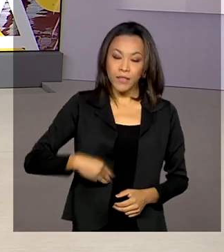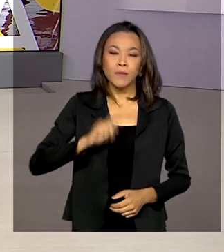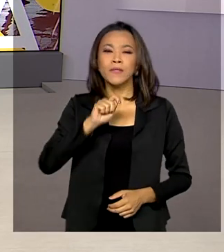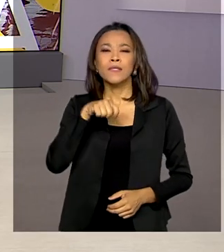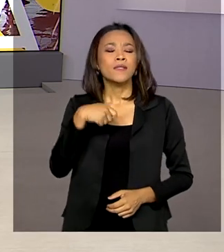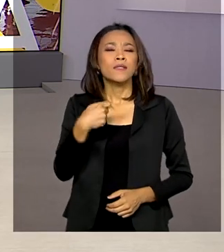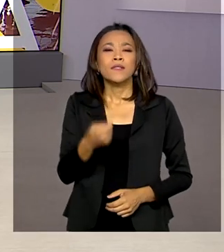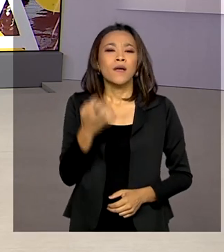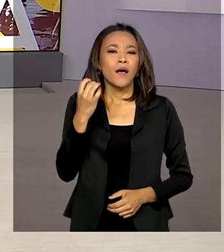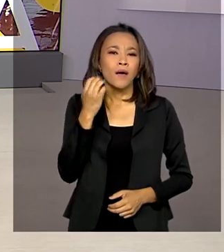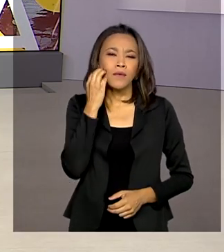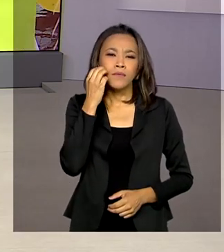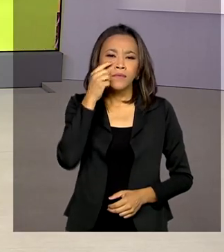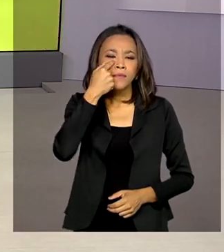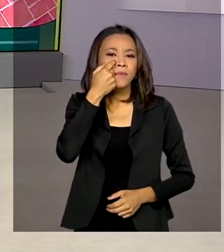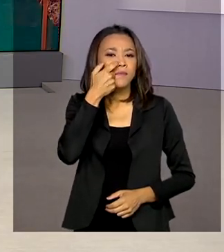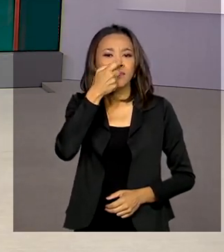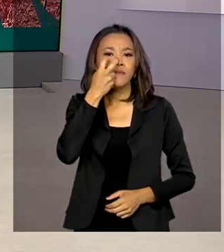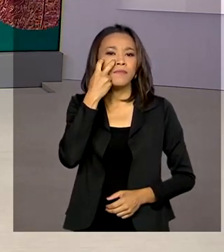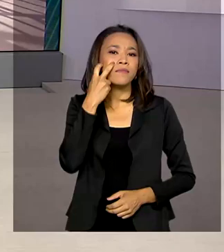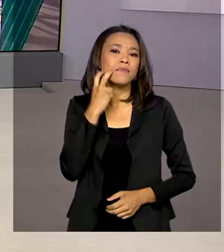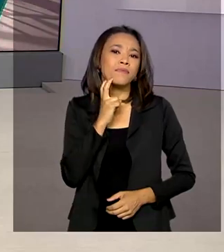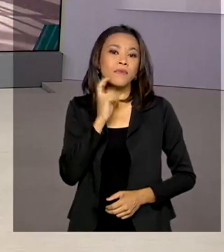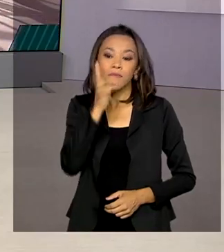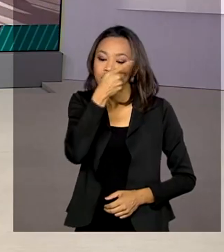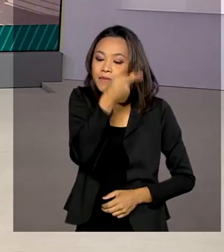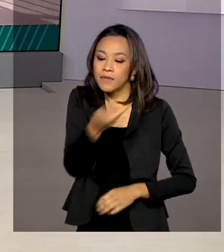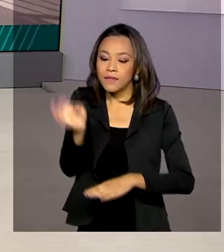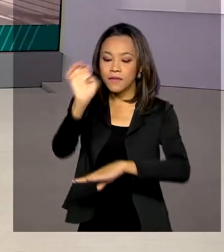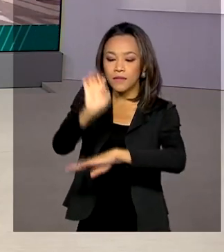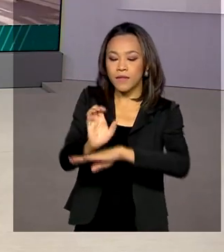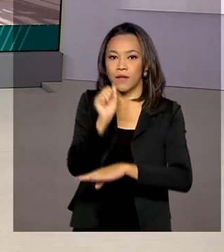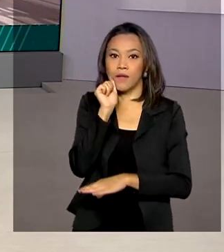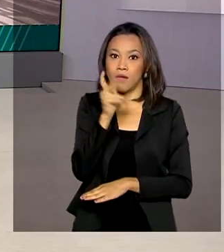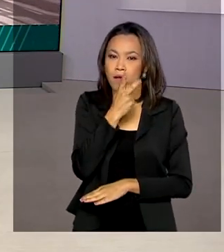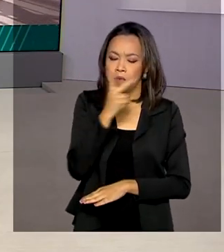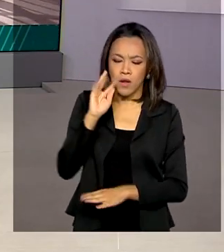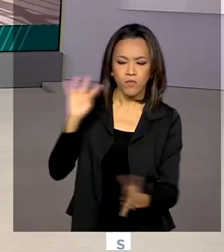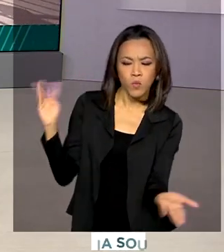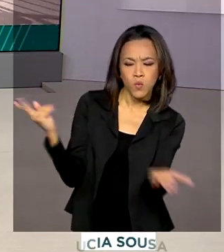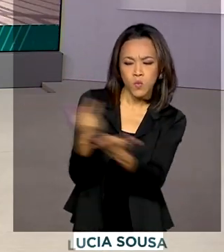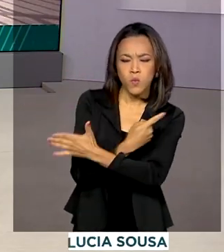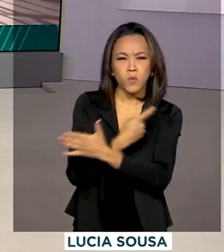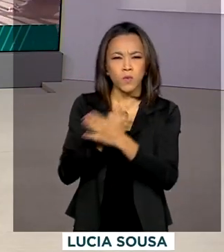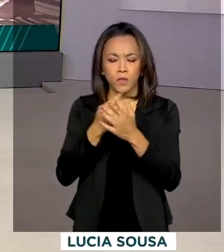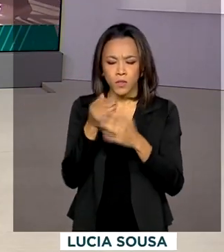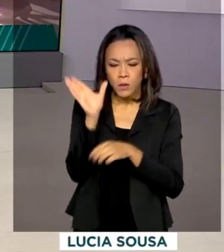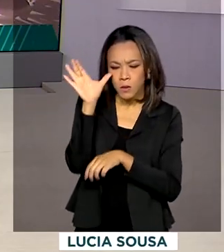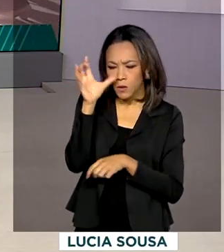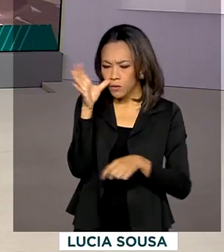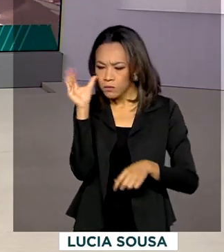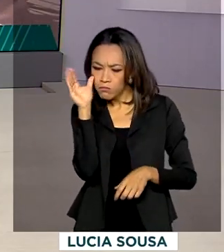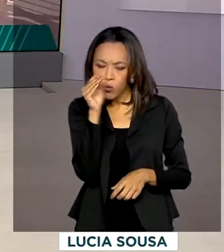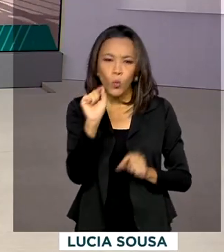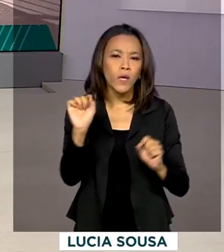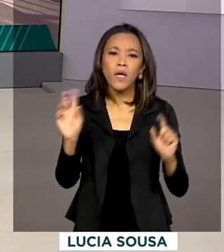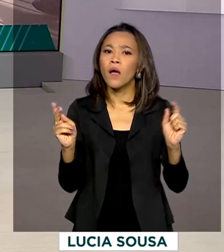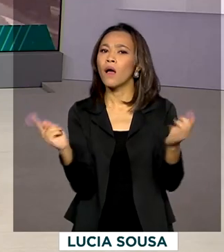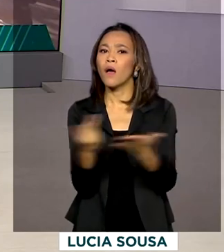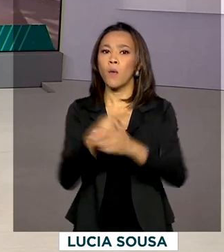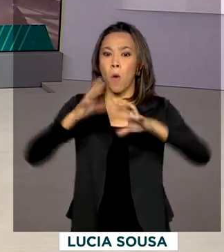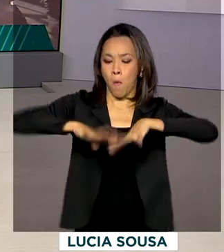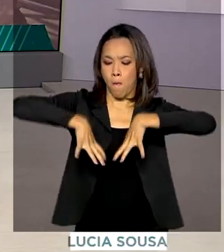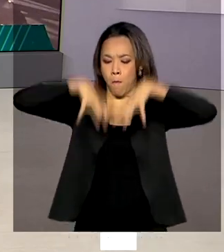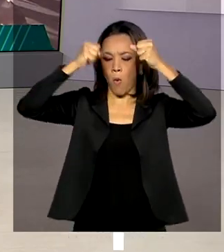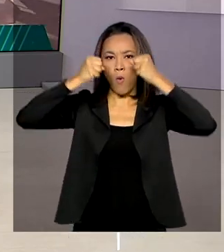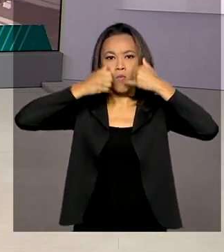Albuquerque, visita o Amapá nesta quinta-feira para acompanhar a investigação sobre as causas da nova interrupção no fornecimento